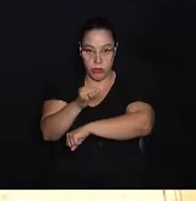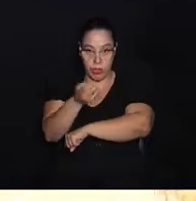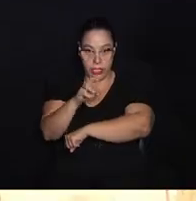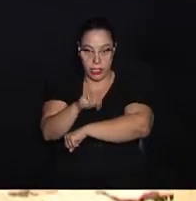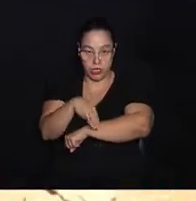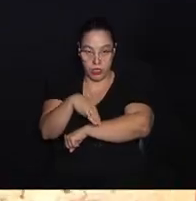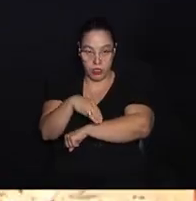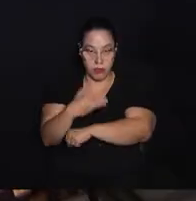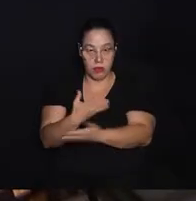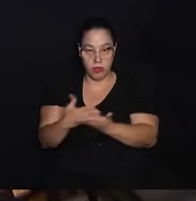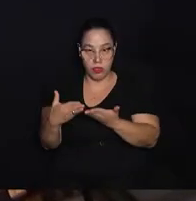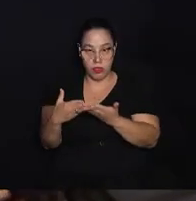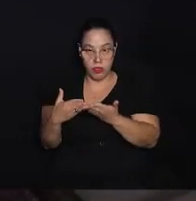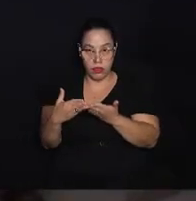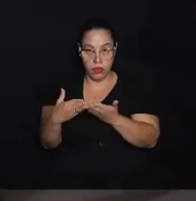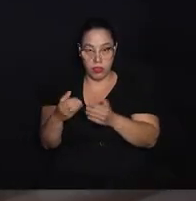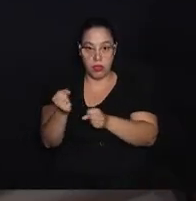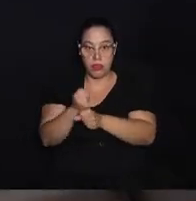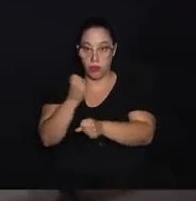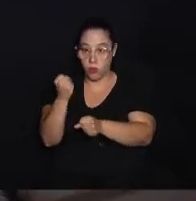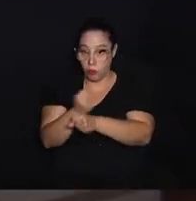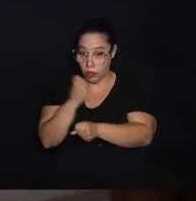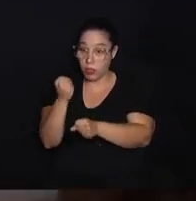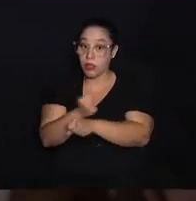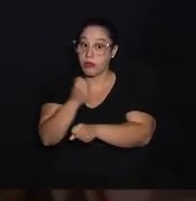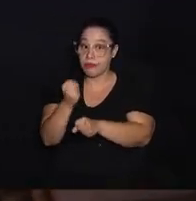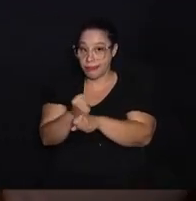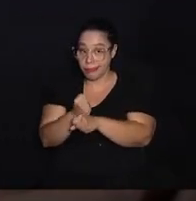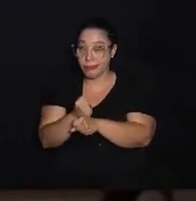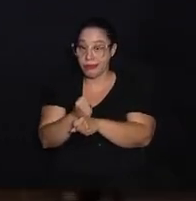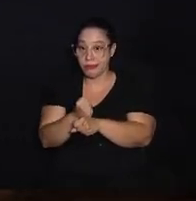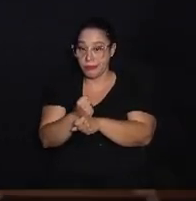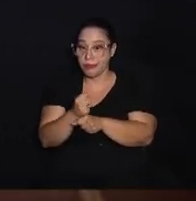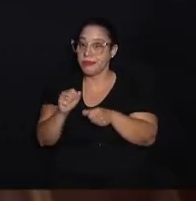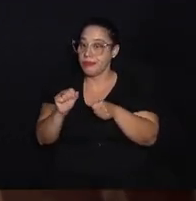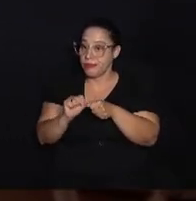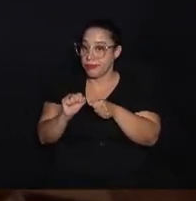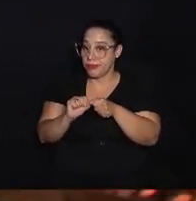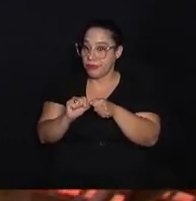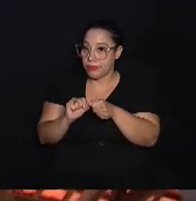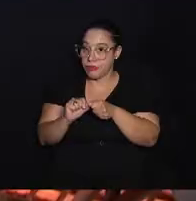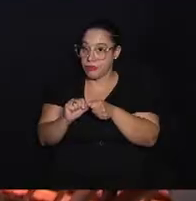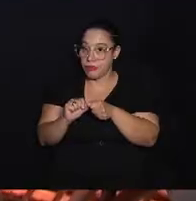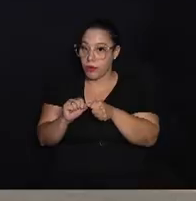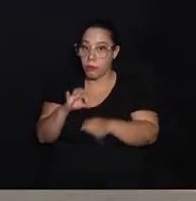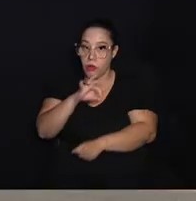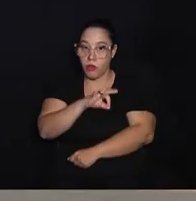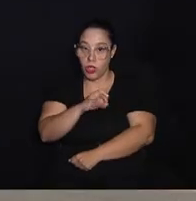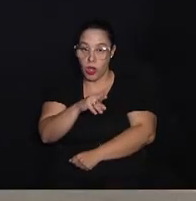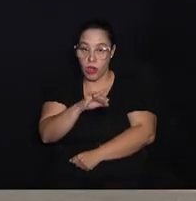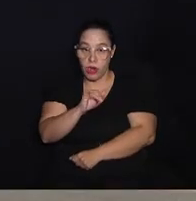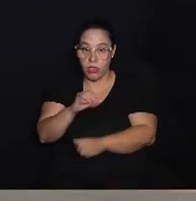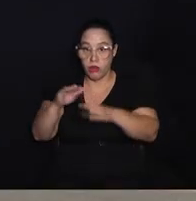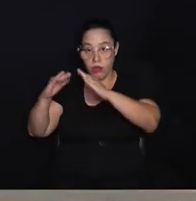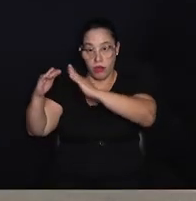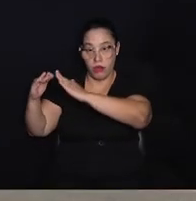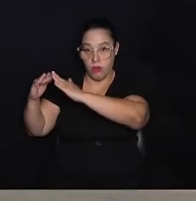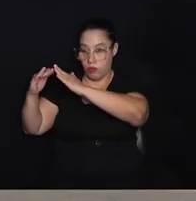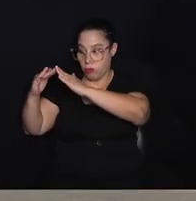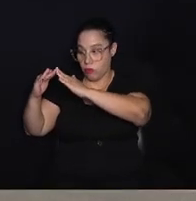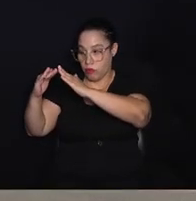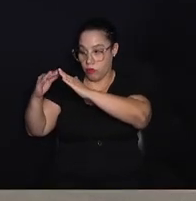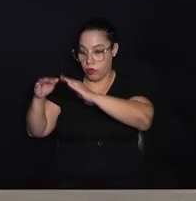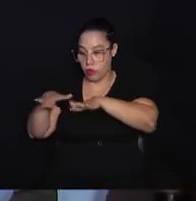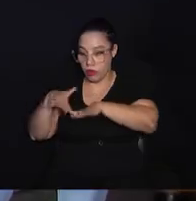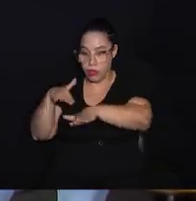Atualmente, o espaço passa por reformas e está funcionando de forma provisória em uma tenda montada no